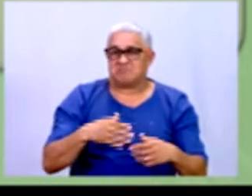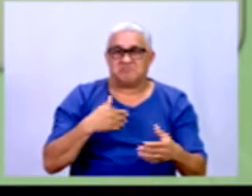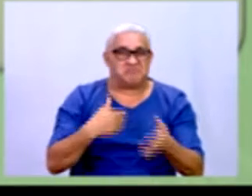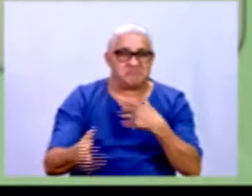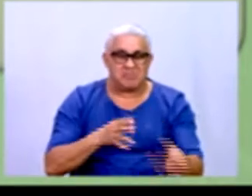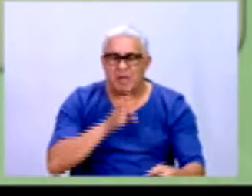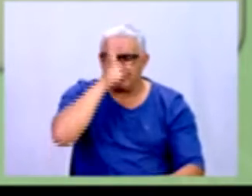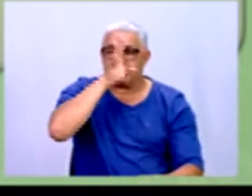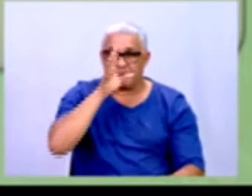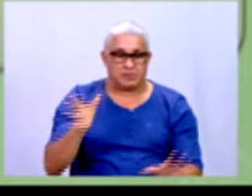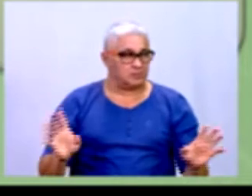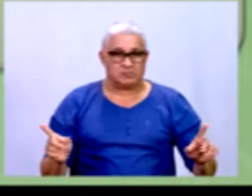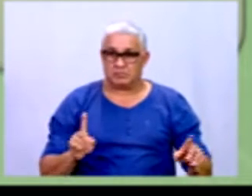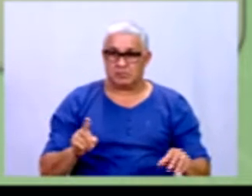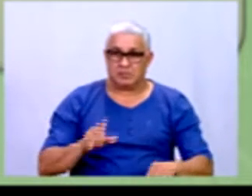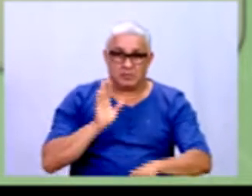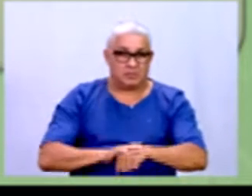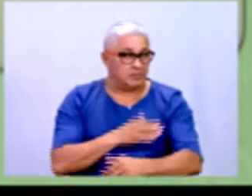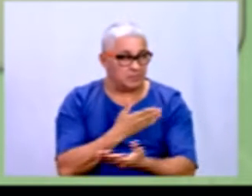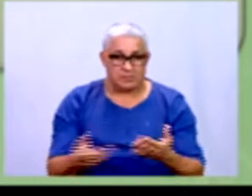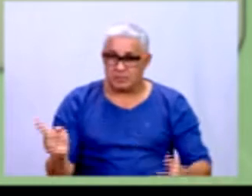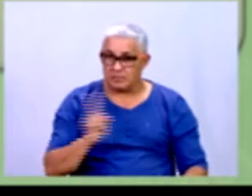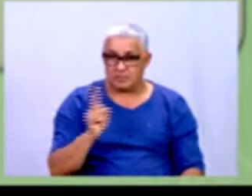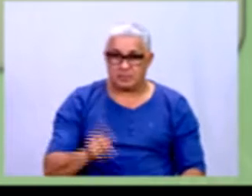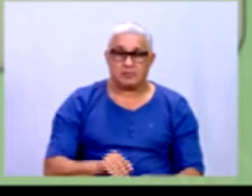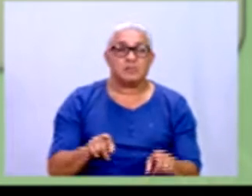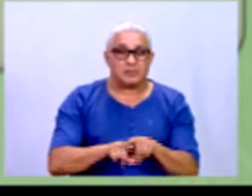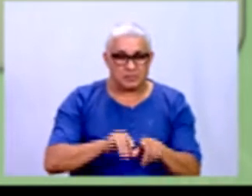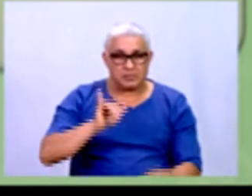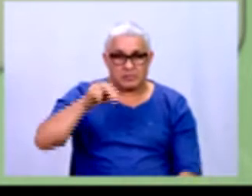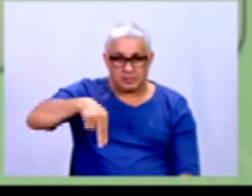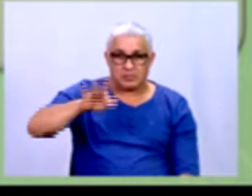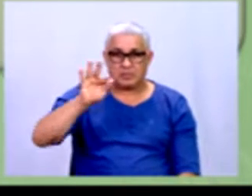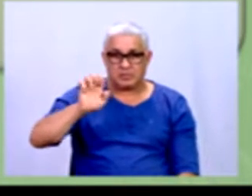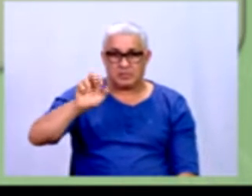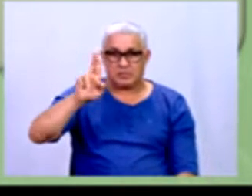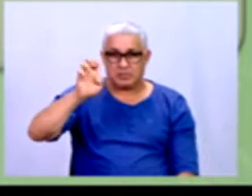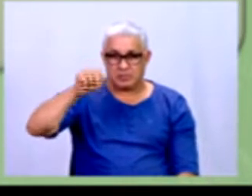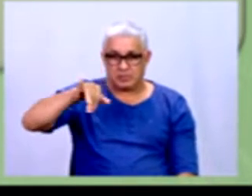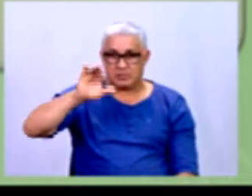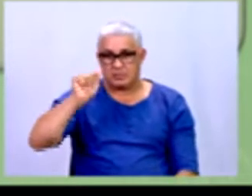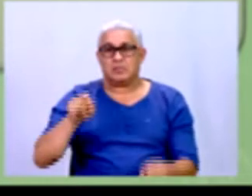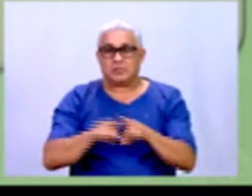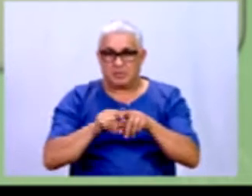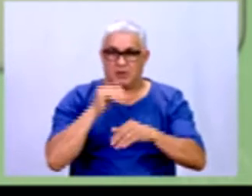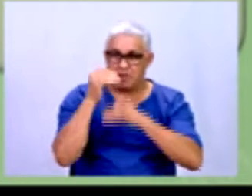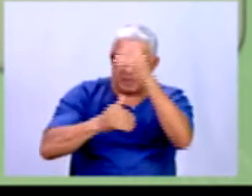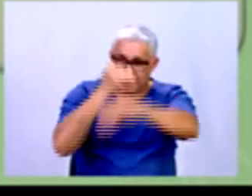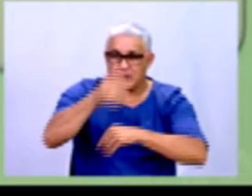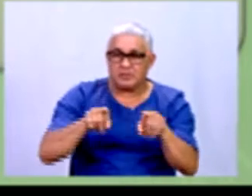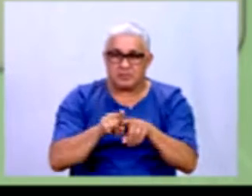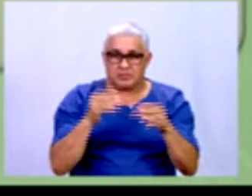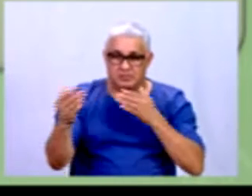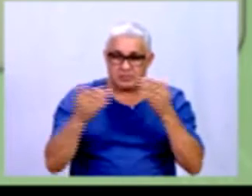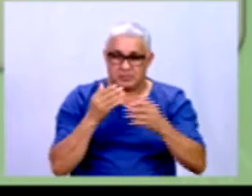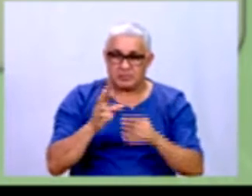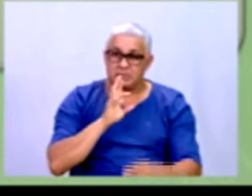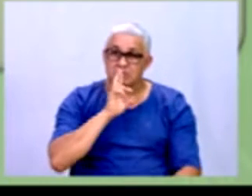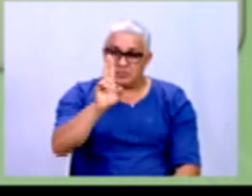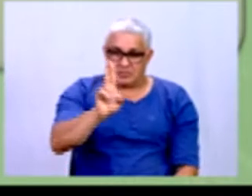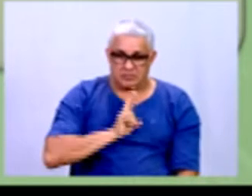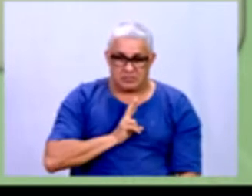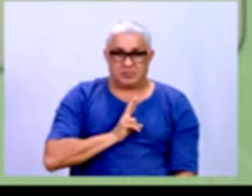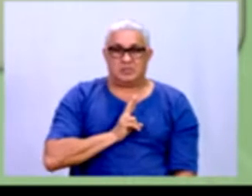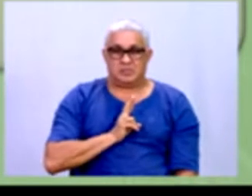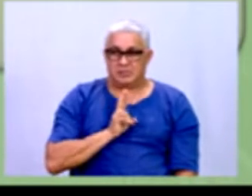Nem perco tempo fazendo isso, tá? A inferência, o processamento e a análise na resposta para